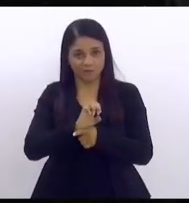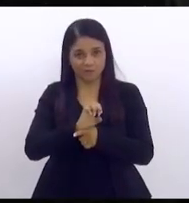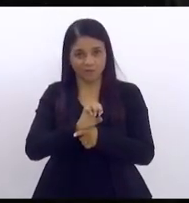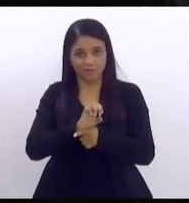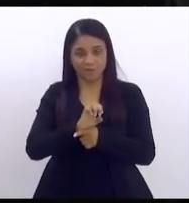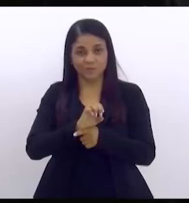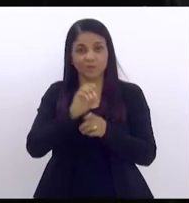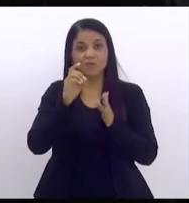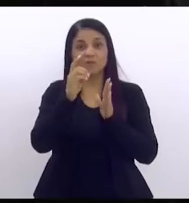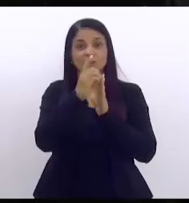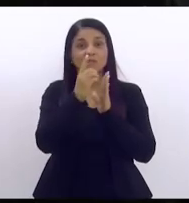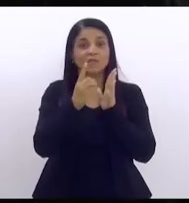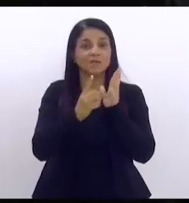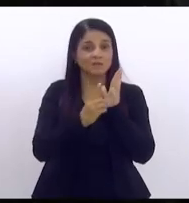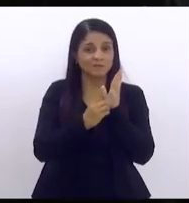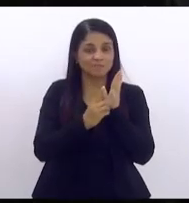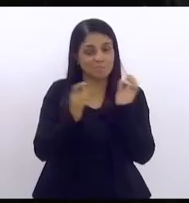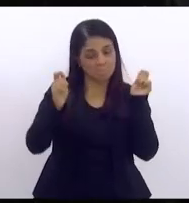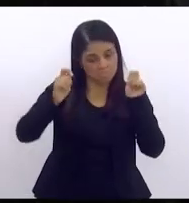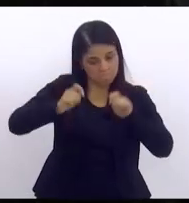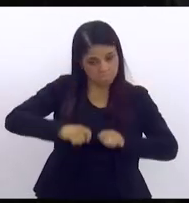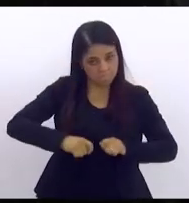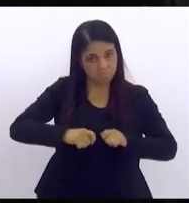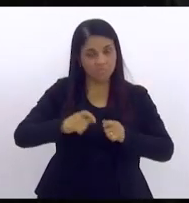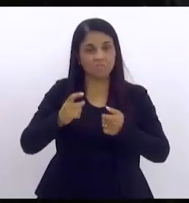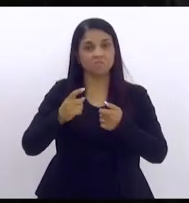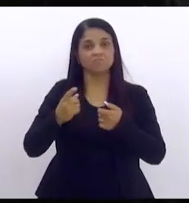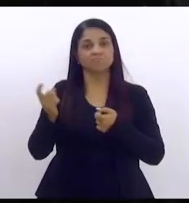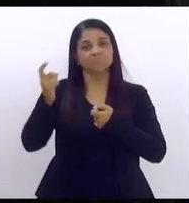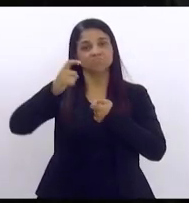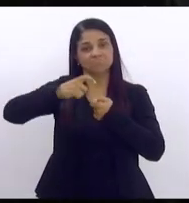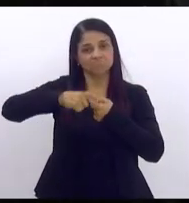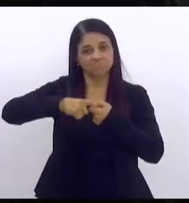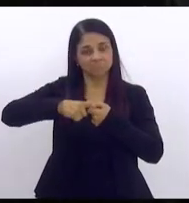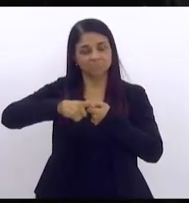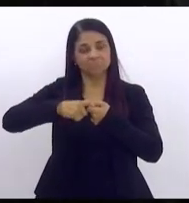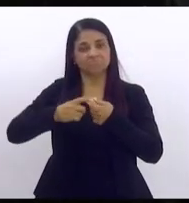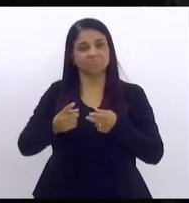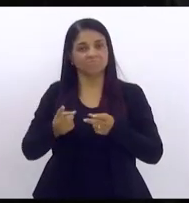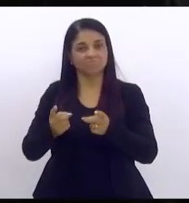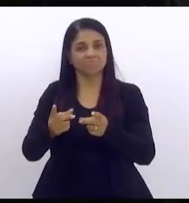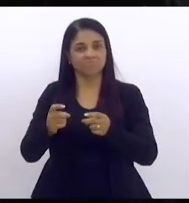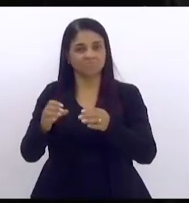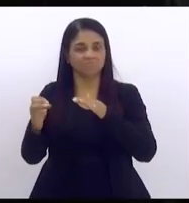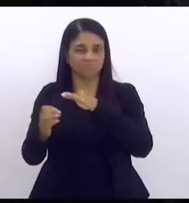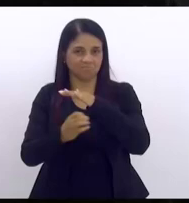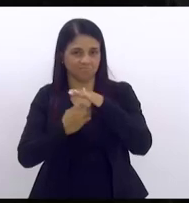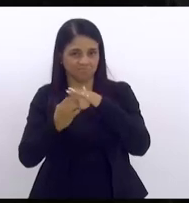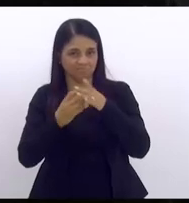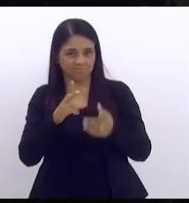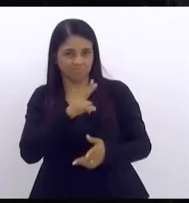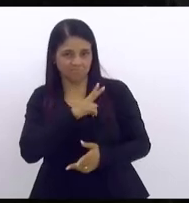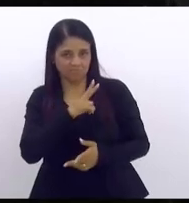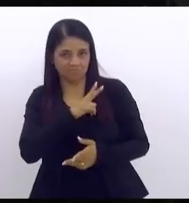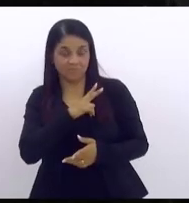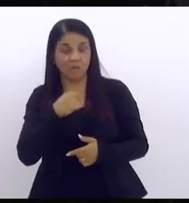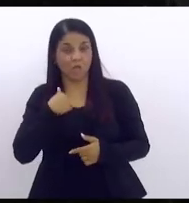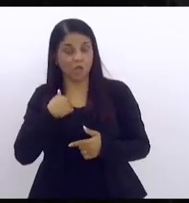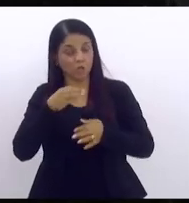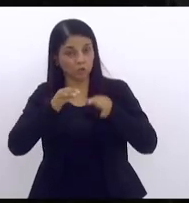decretou que podia fazer a concessão a iniciativa privada e eu fui da justiça